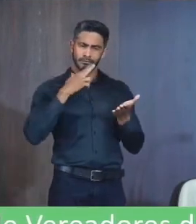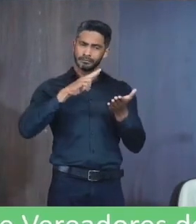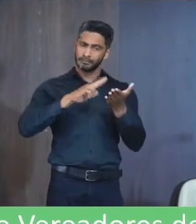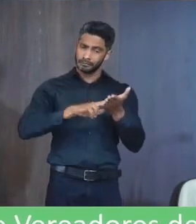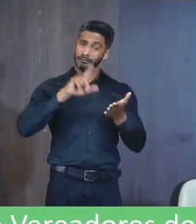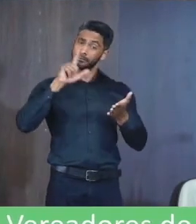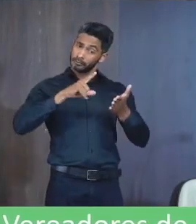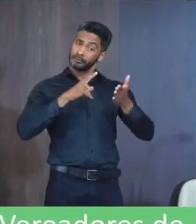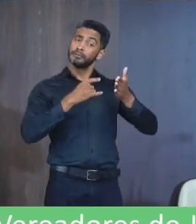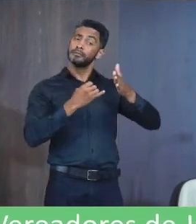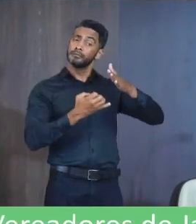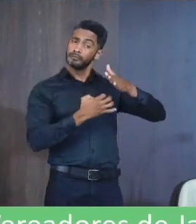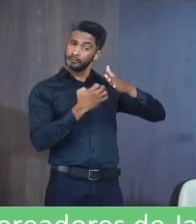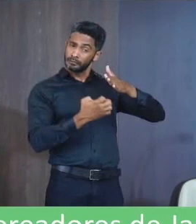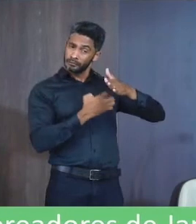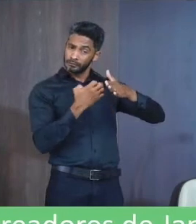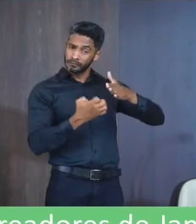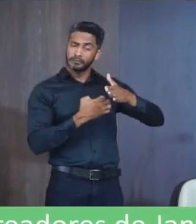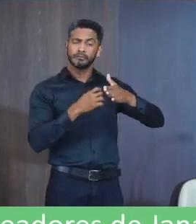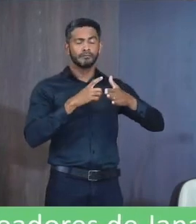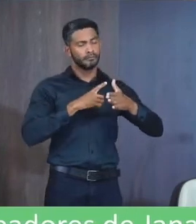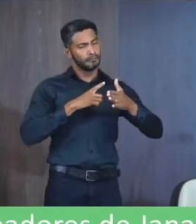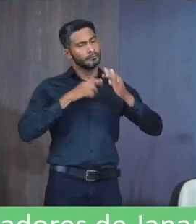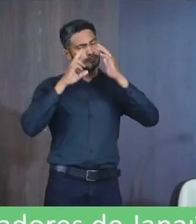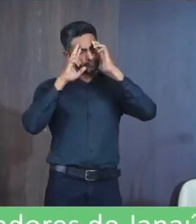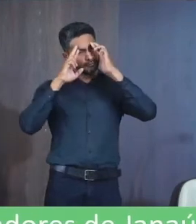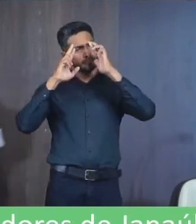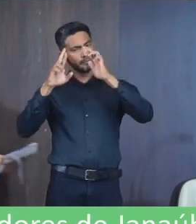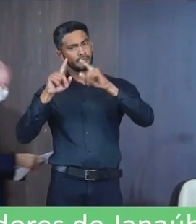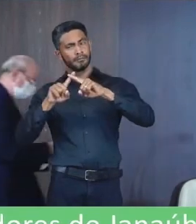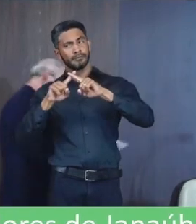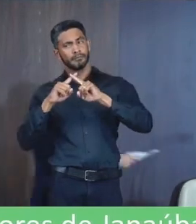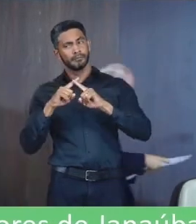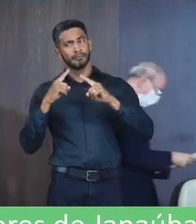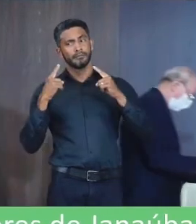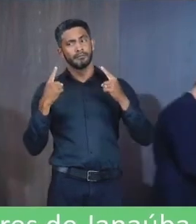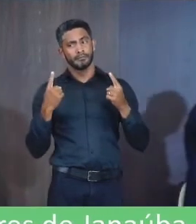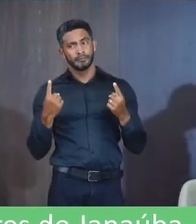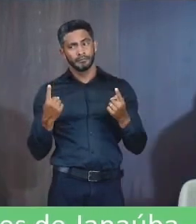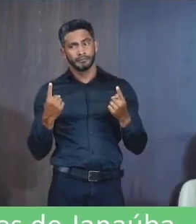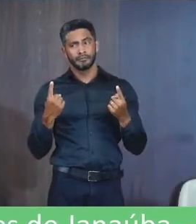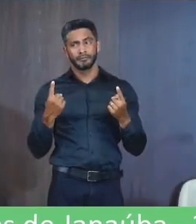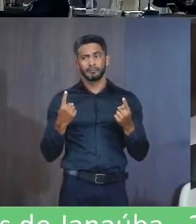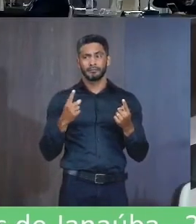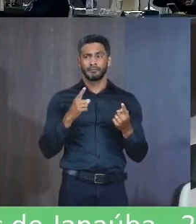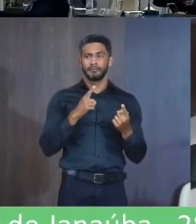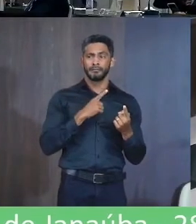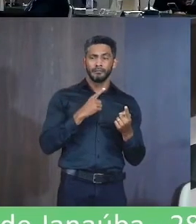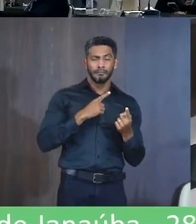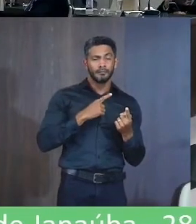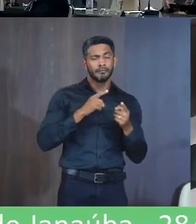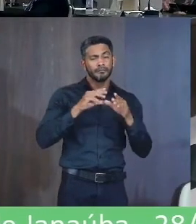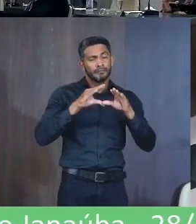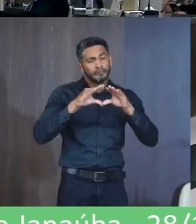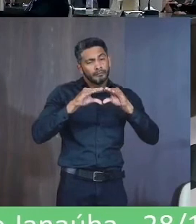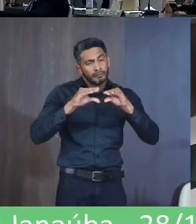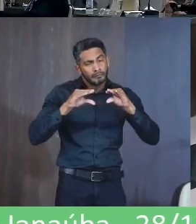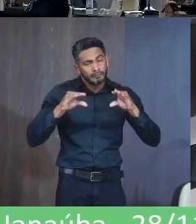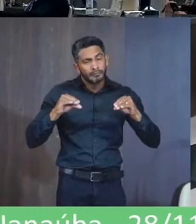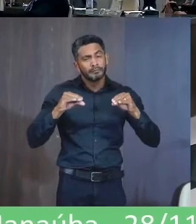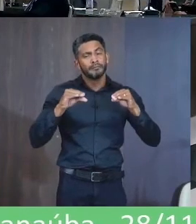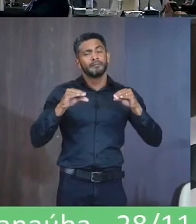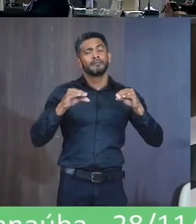realmente Merece o nosso respeito Mas Eu acho Que eles deviam Ter um pouco Mais de sensibilidade